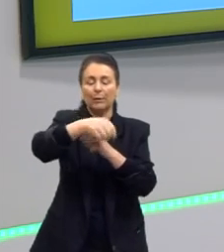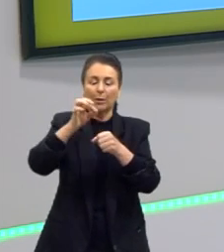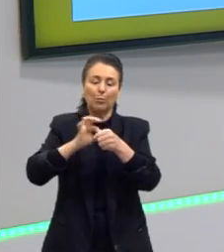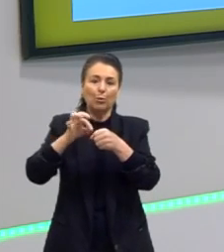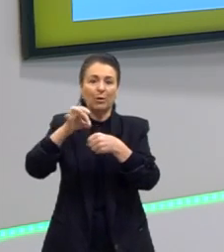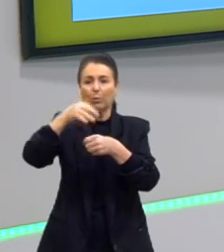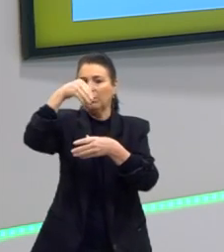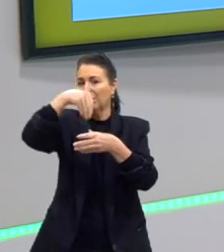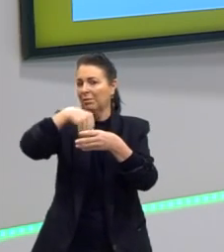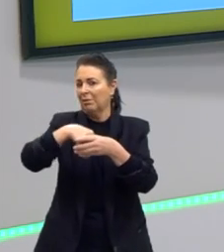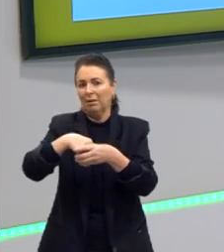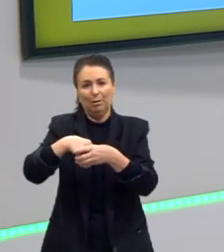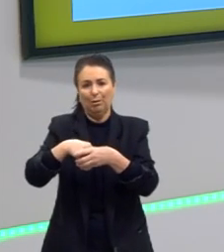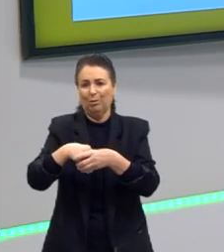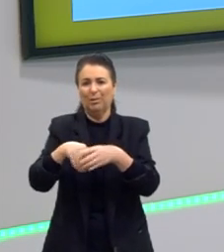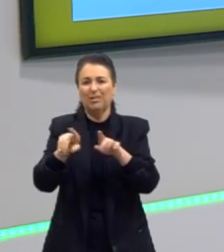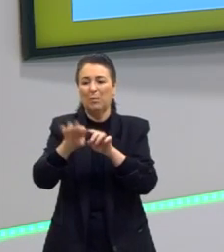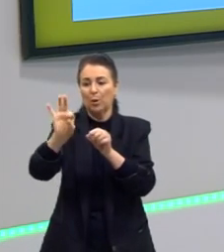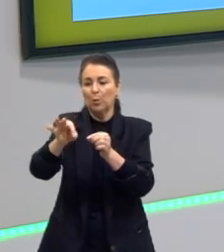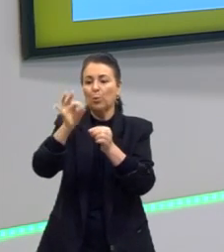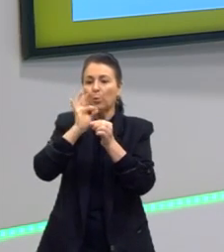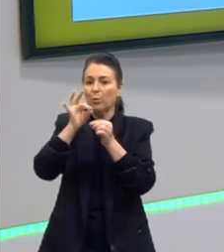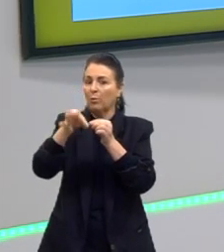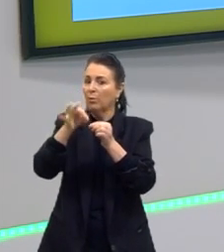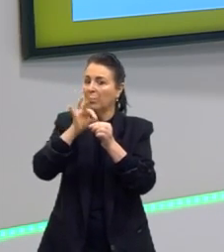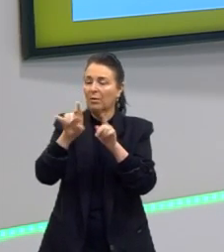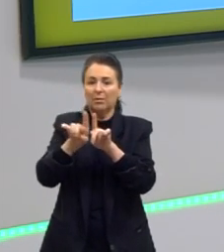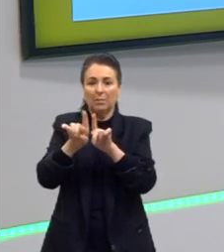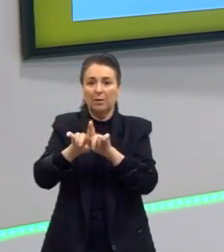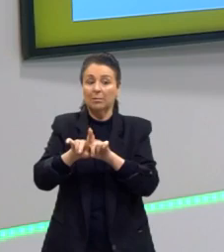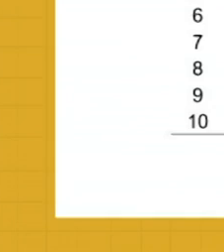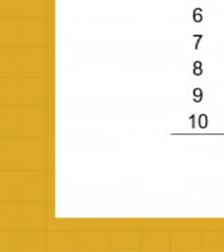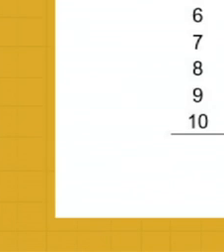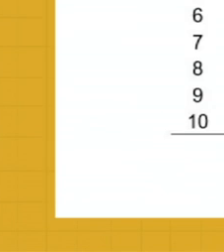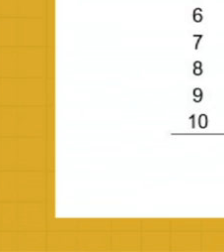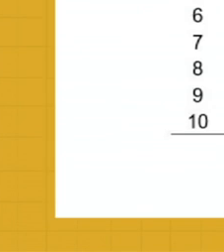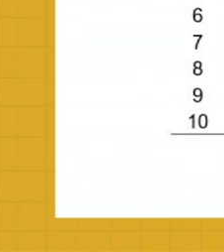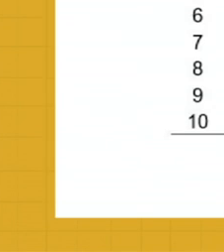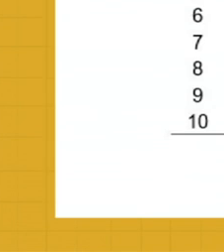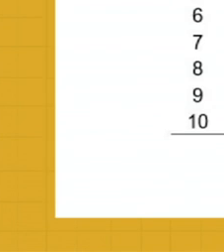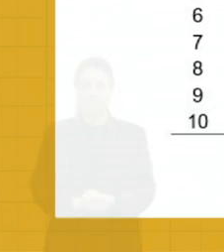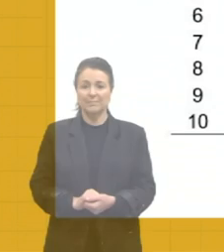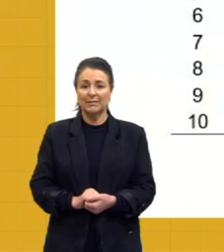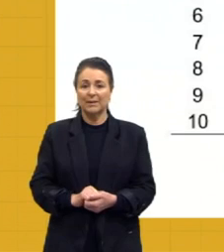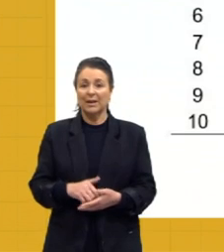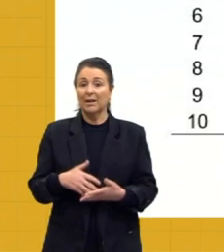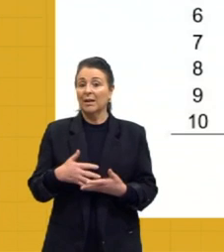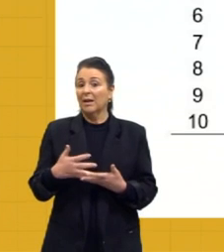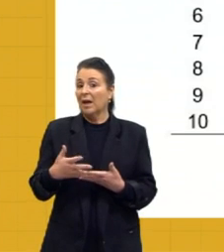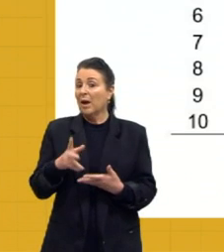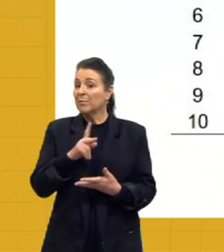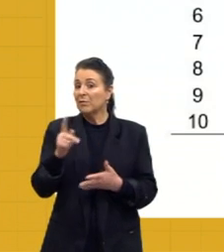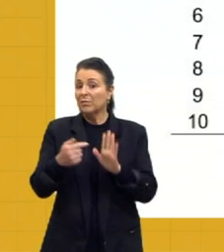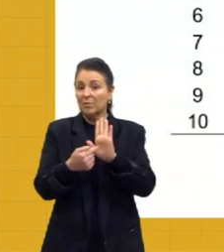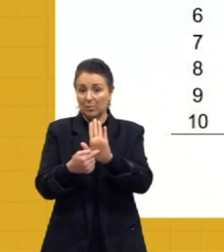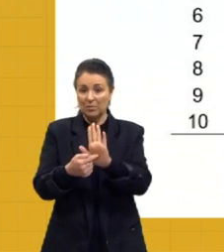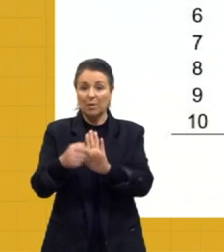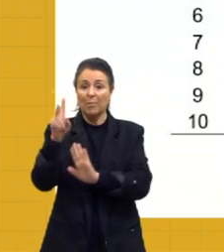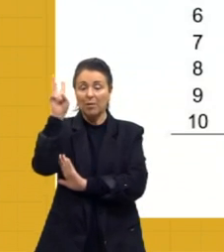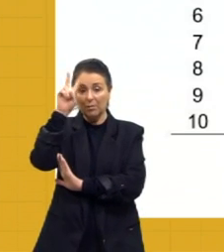balinhas, né? Nem uva, mas lembra a fruta. Então, aqui eu trouxe pra nós